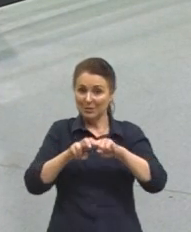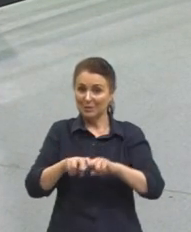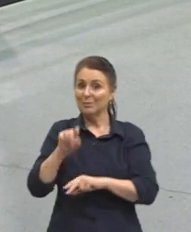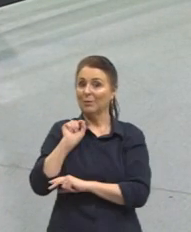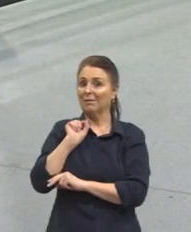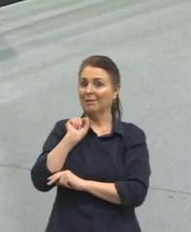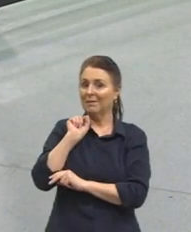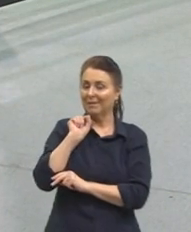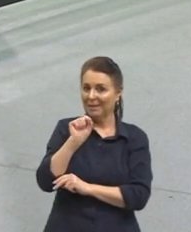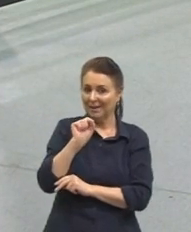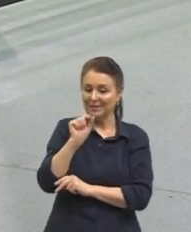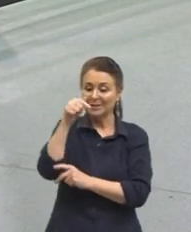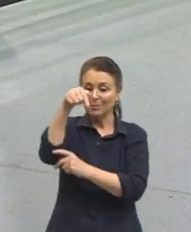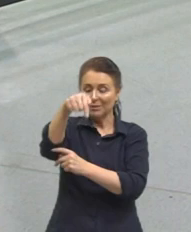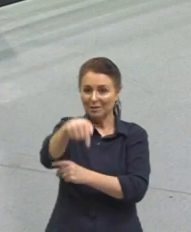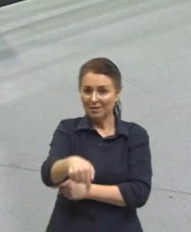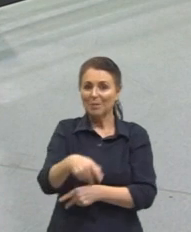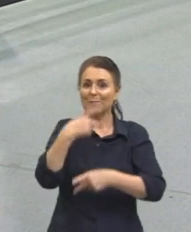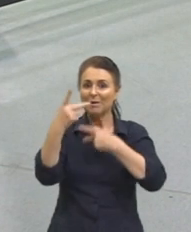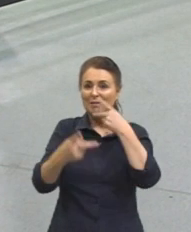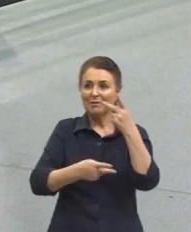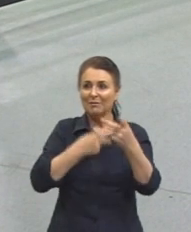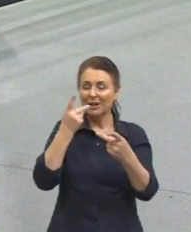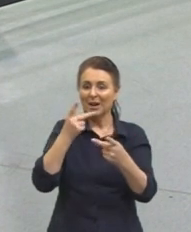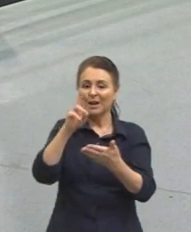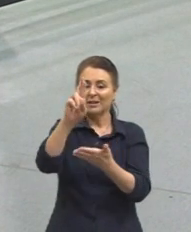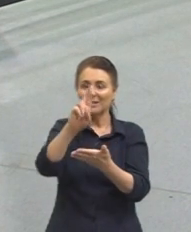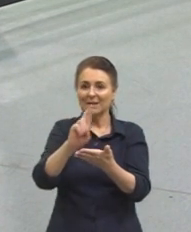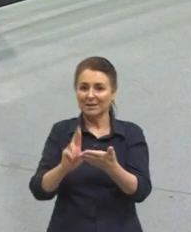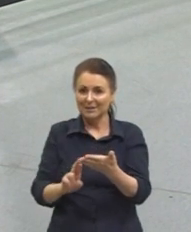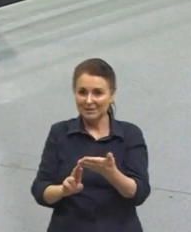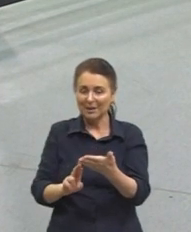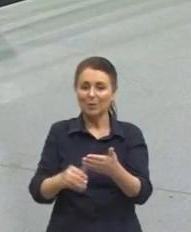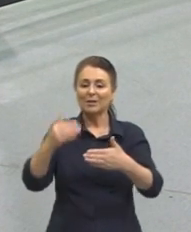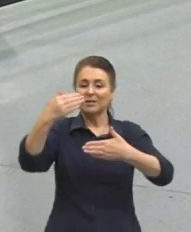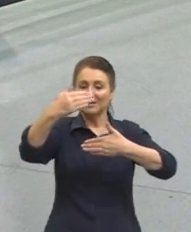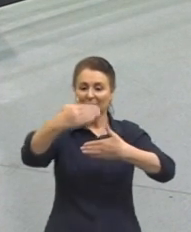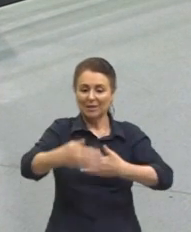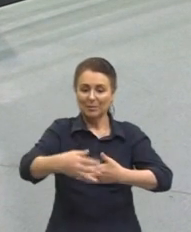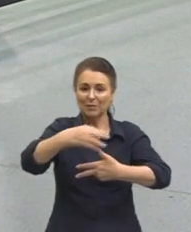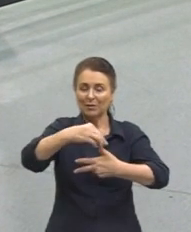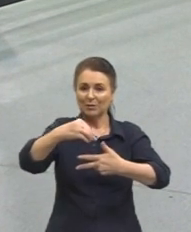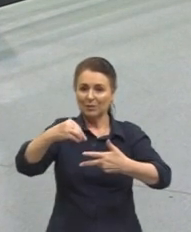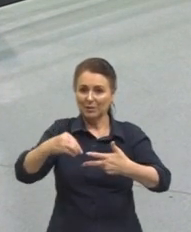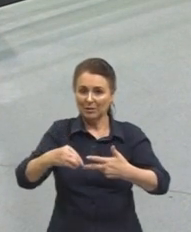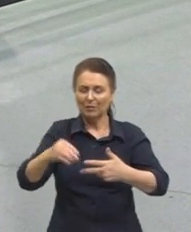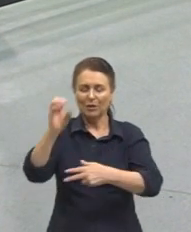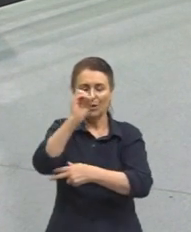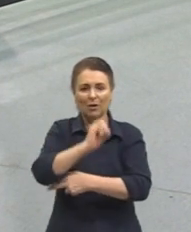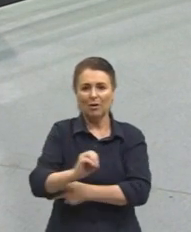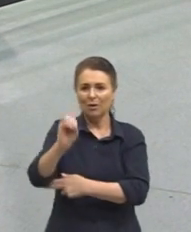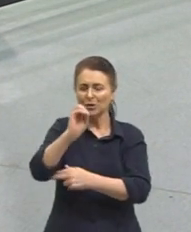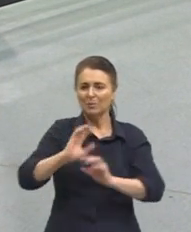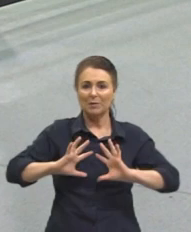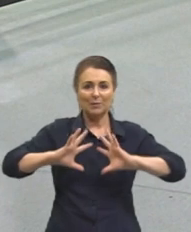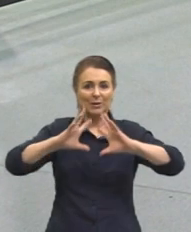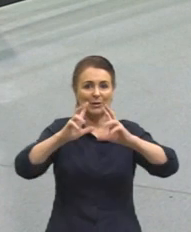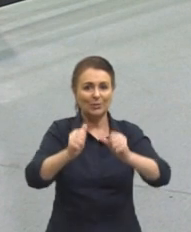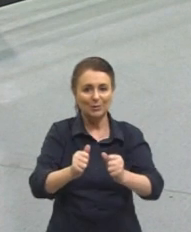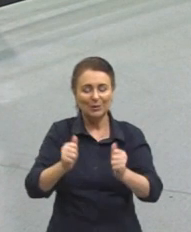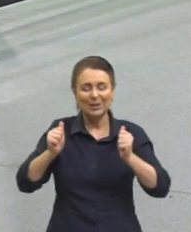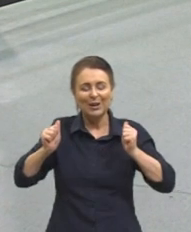nós estamos aqui para falar dessa redação, dessa prova, que foi ótima para todos que